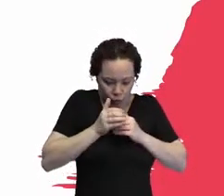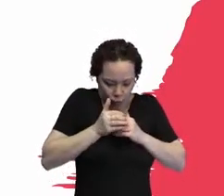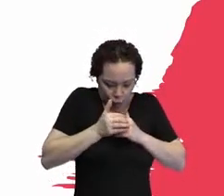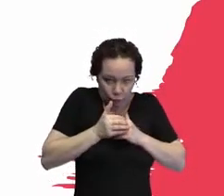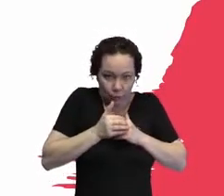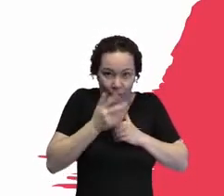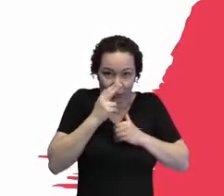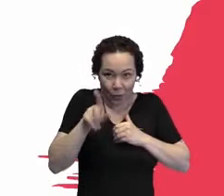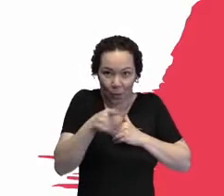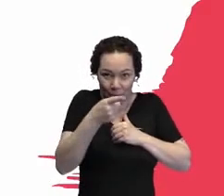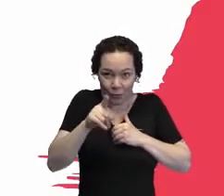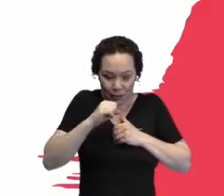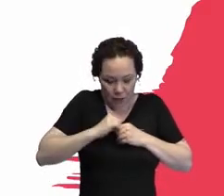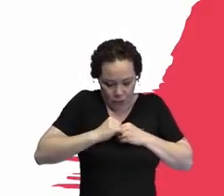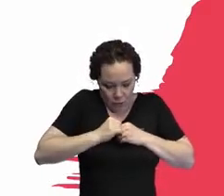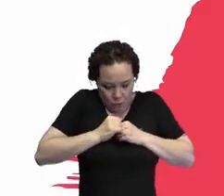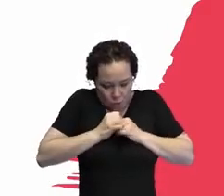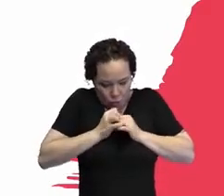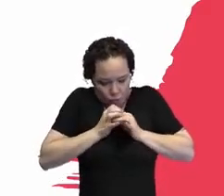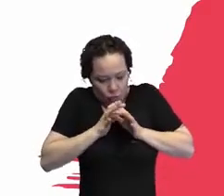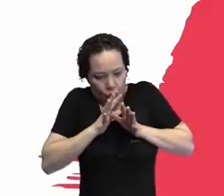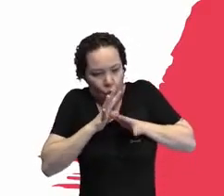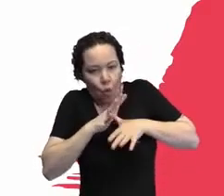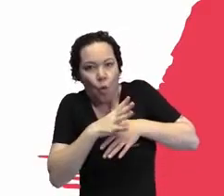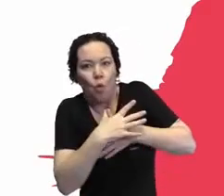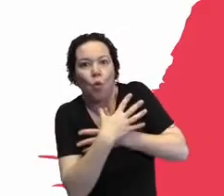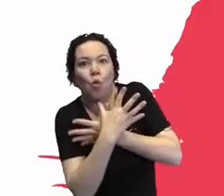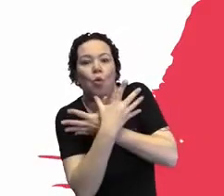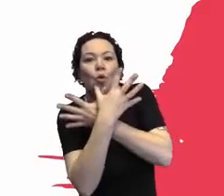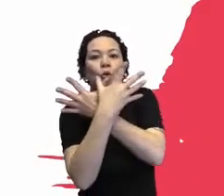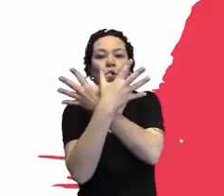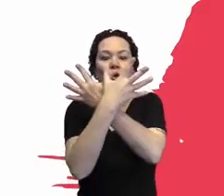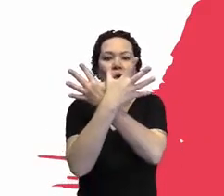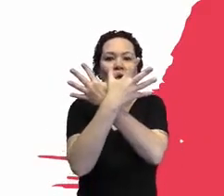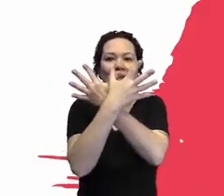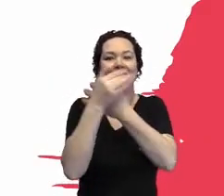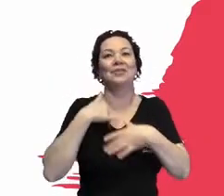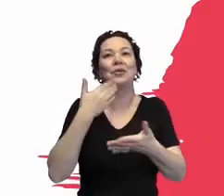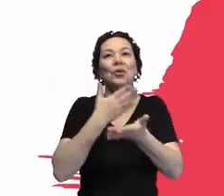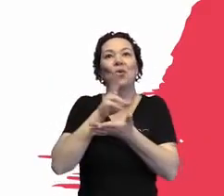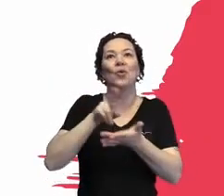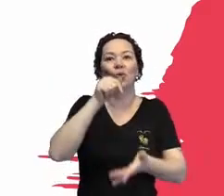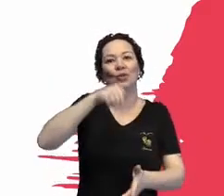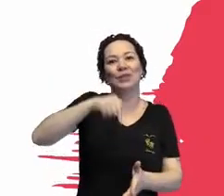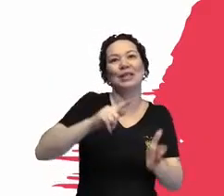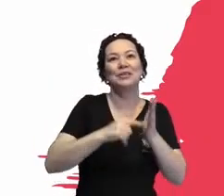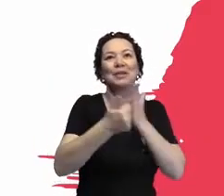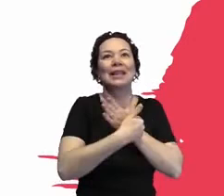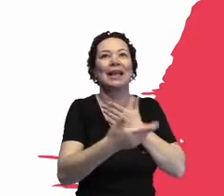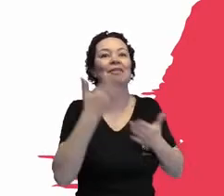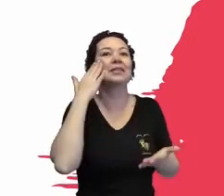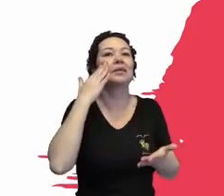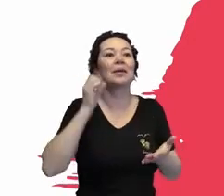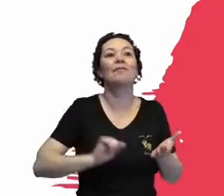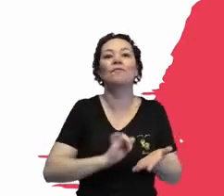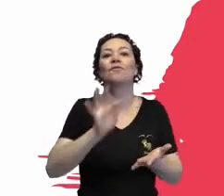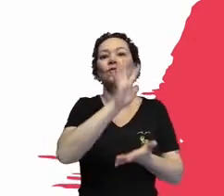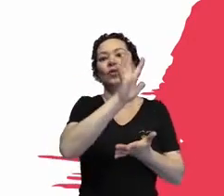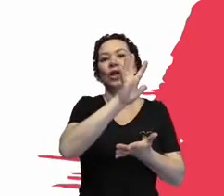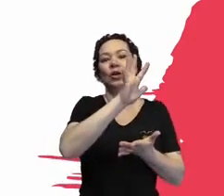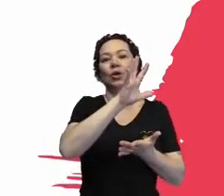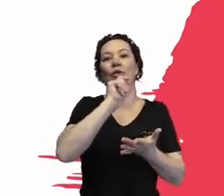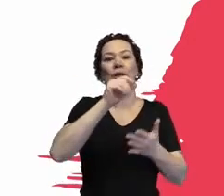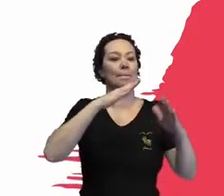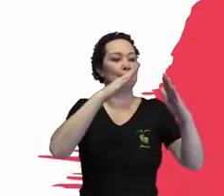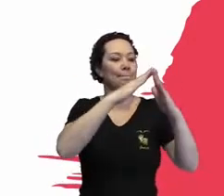vai virar borboleta. Então, eu acho que a partir daqui, eu começo a falar dos valores dessa questão da moradia, de que